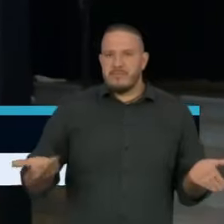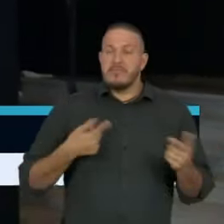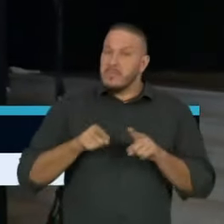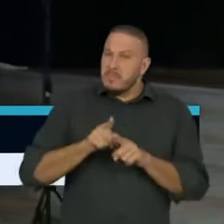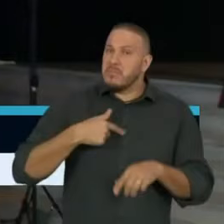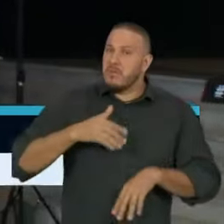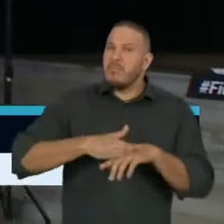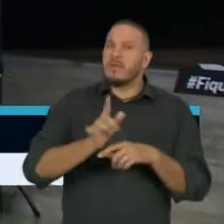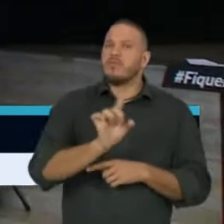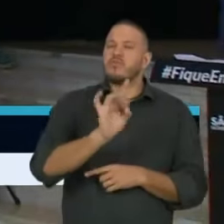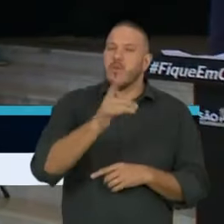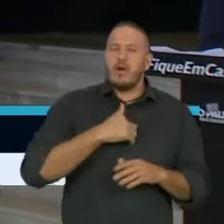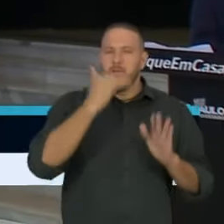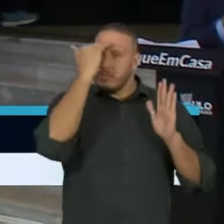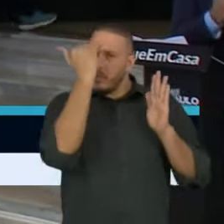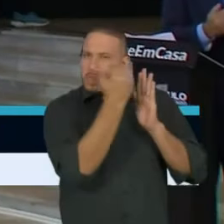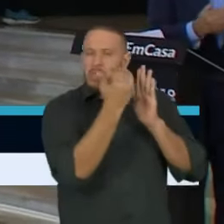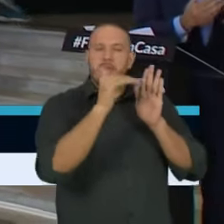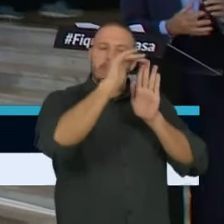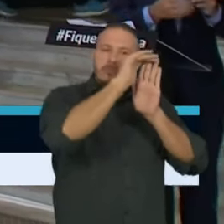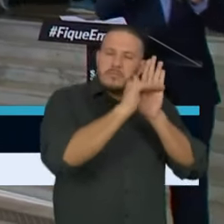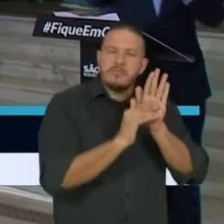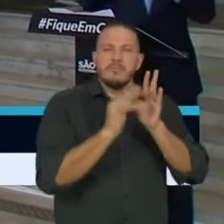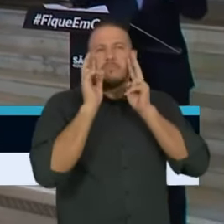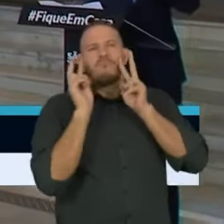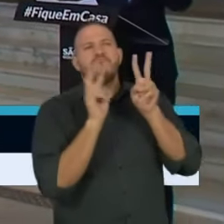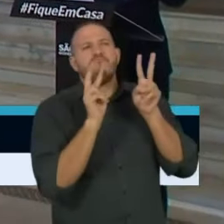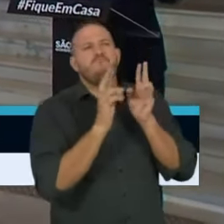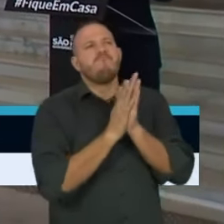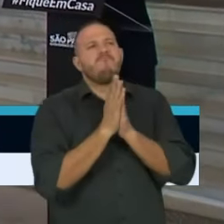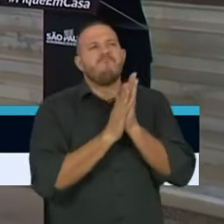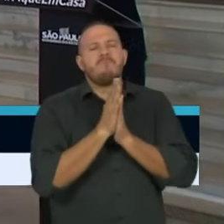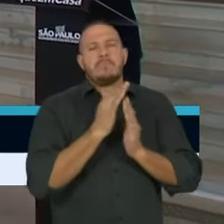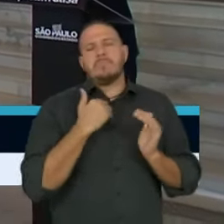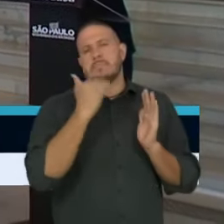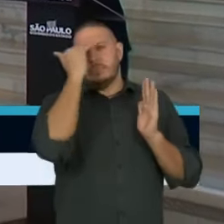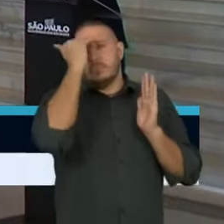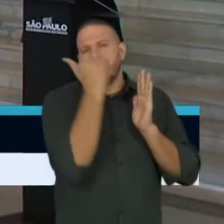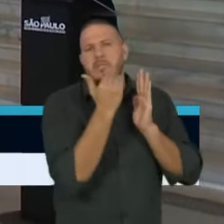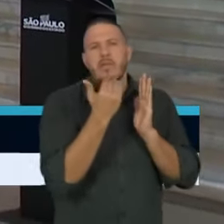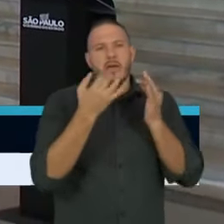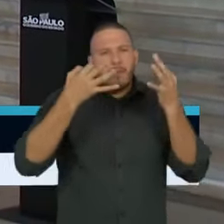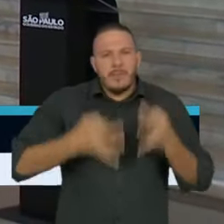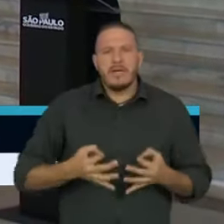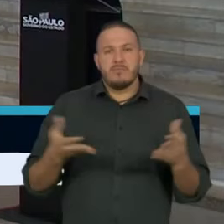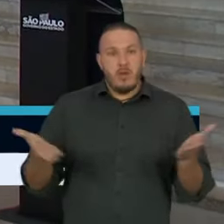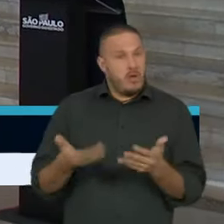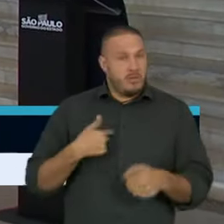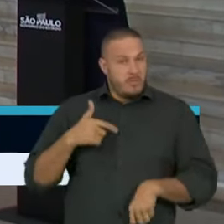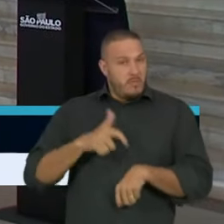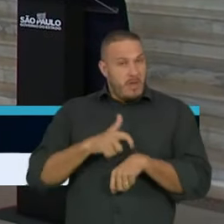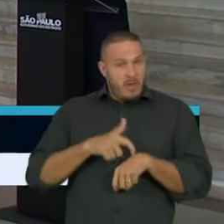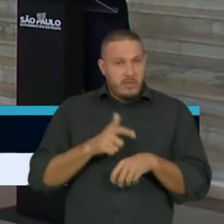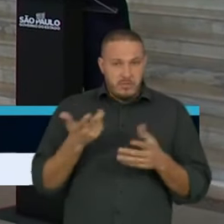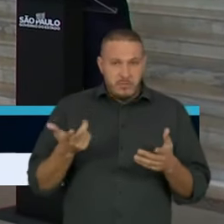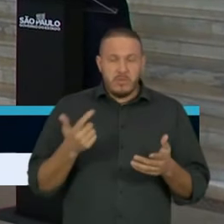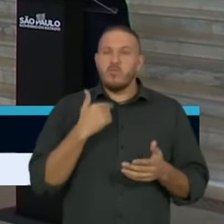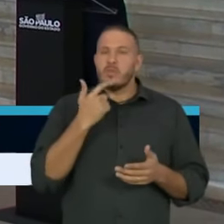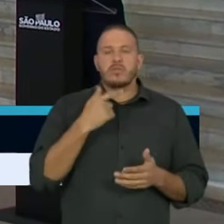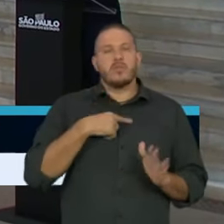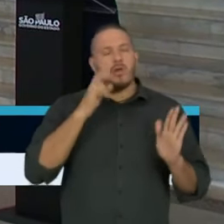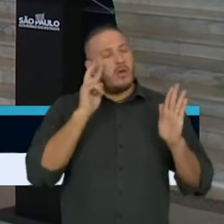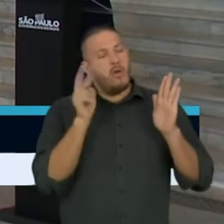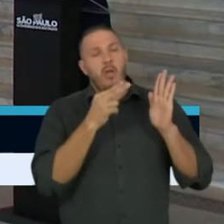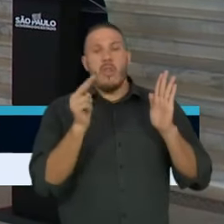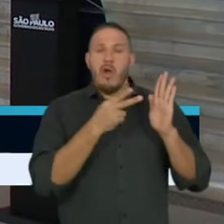não só as medidas precisam ser olhadas, mas elas precisam ser respeitadas. Nesse momento, nós precisamos da adesão das